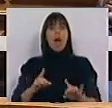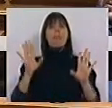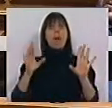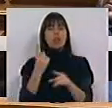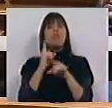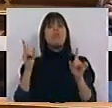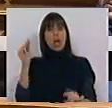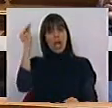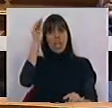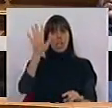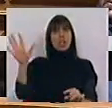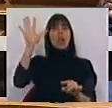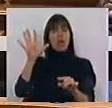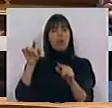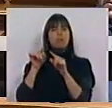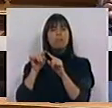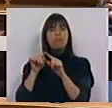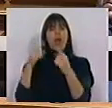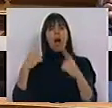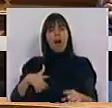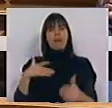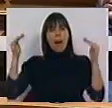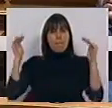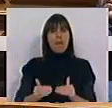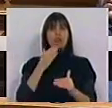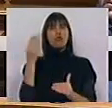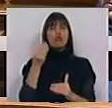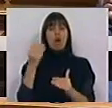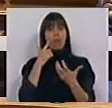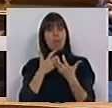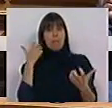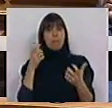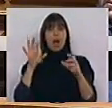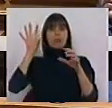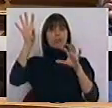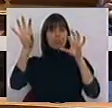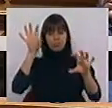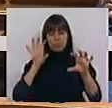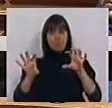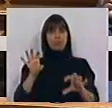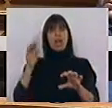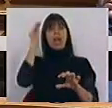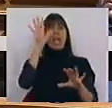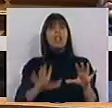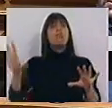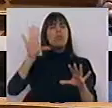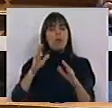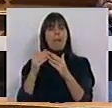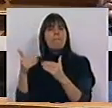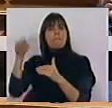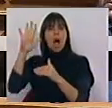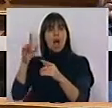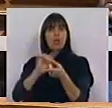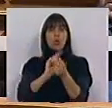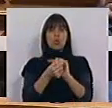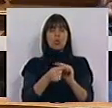mas simplesmente porque o interior há cada vez menos jovens e o impacto demográfico no interior é muito superior